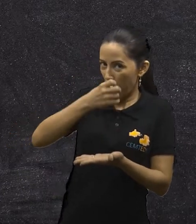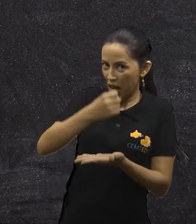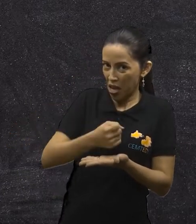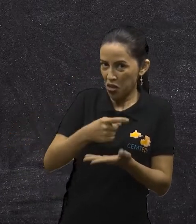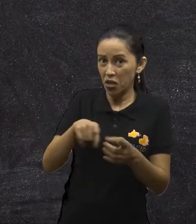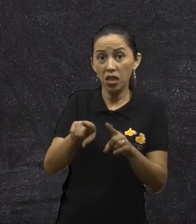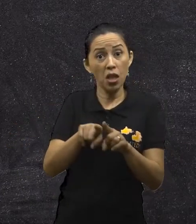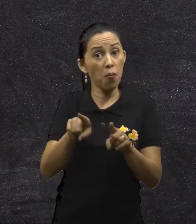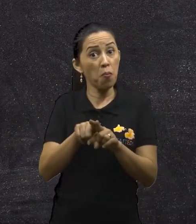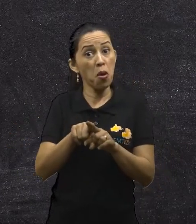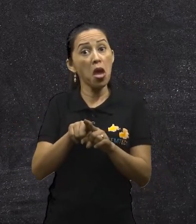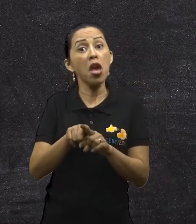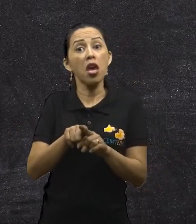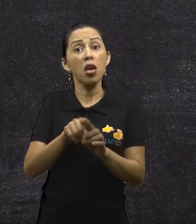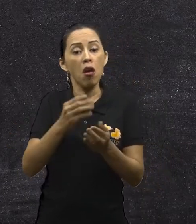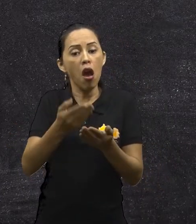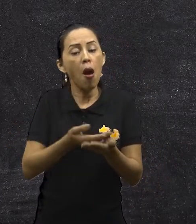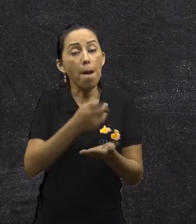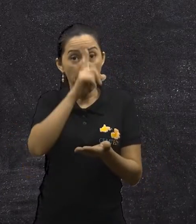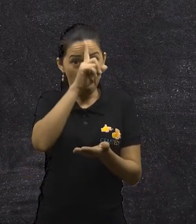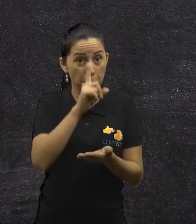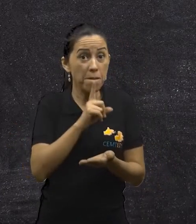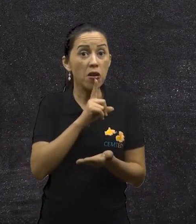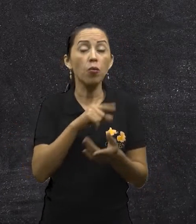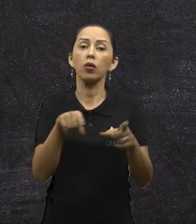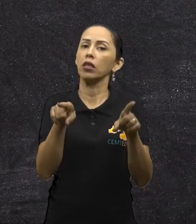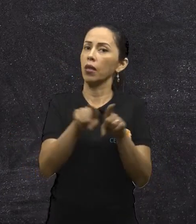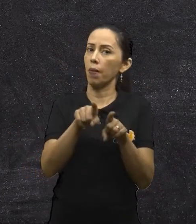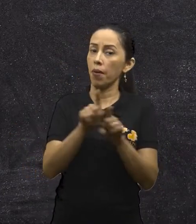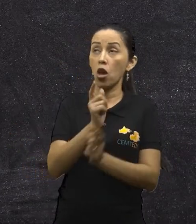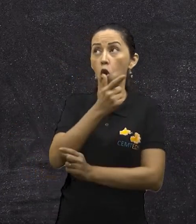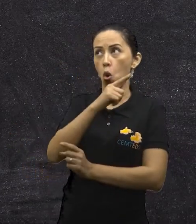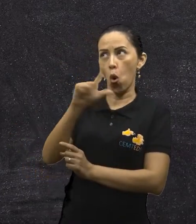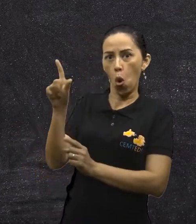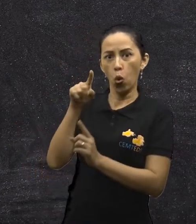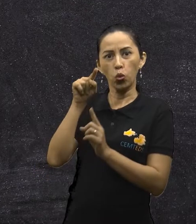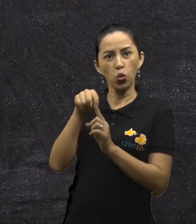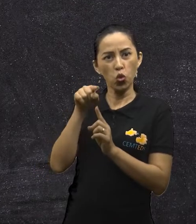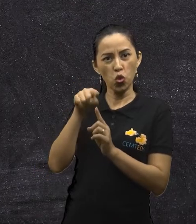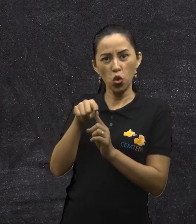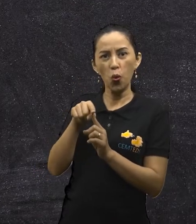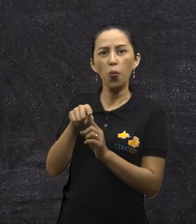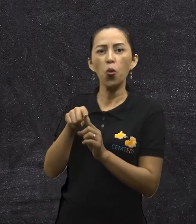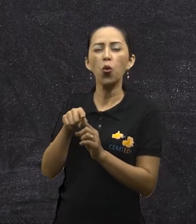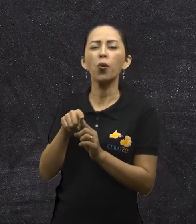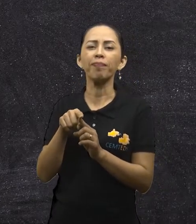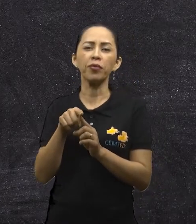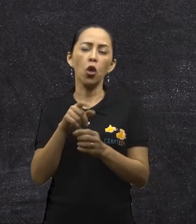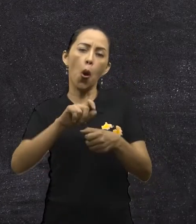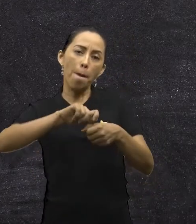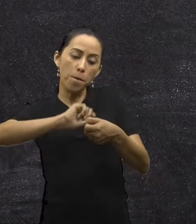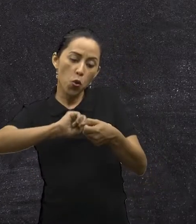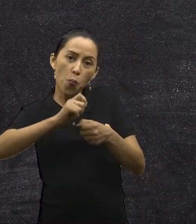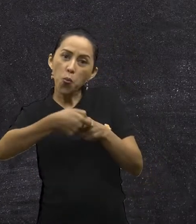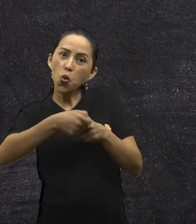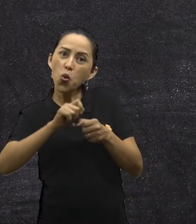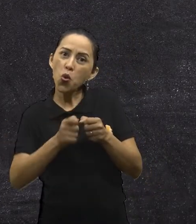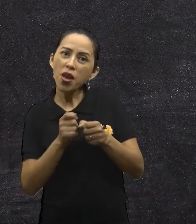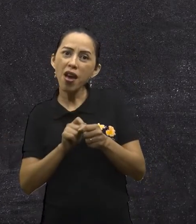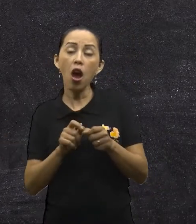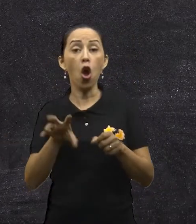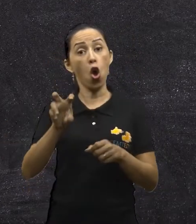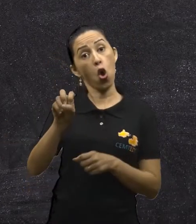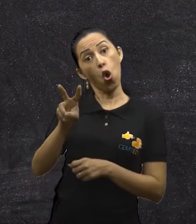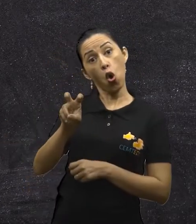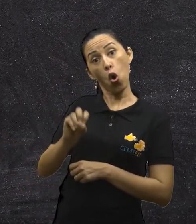café da manhã. Pupunhas cozidas, ovos cozidos, uma xícara de café com leite e uma